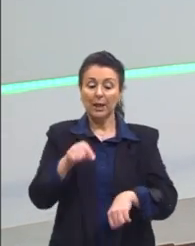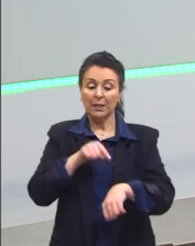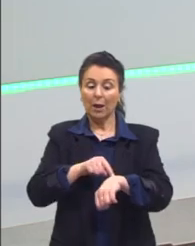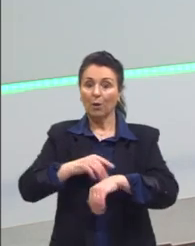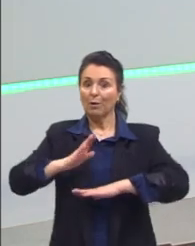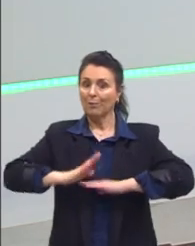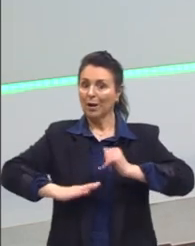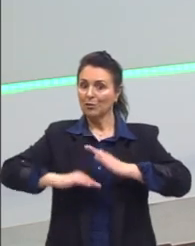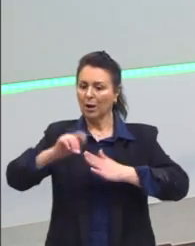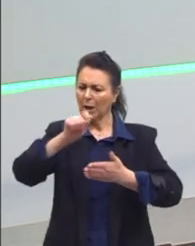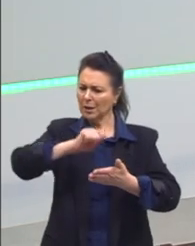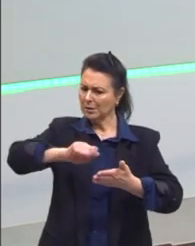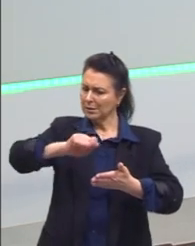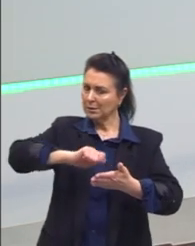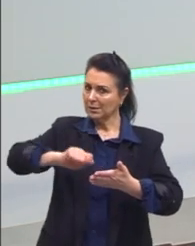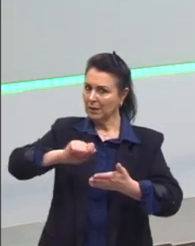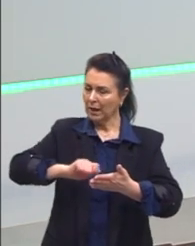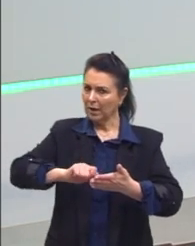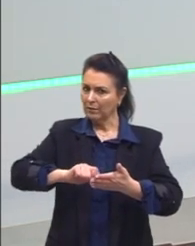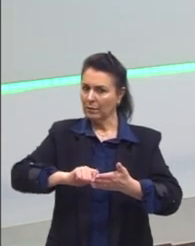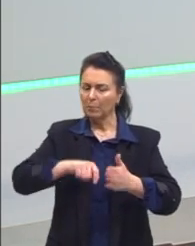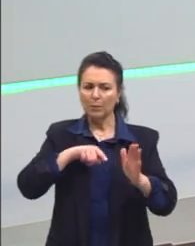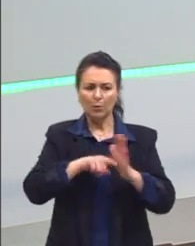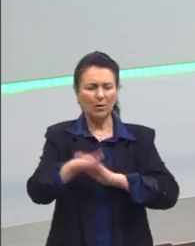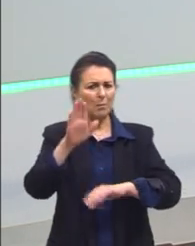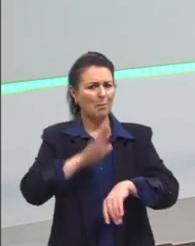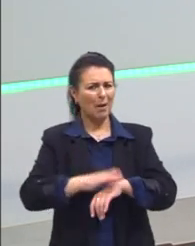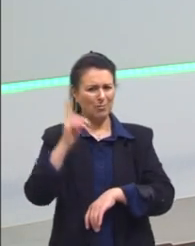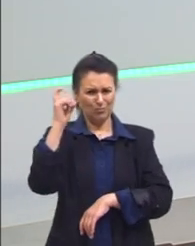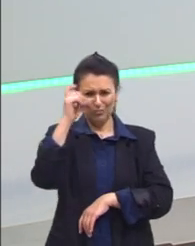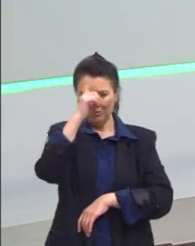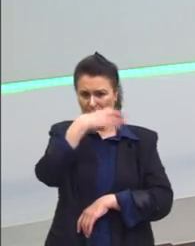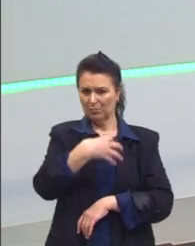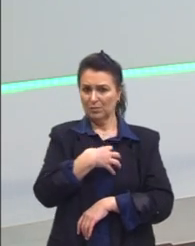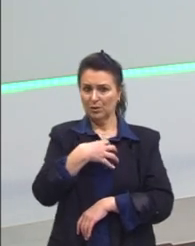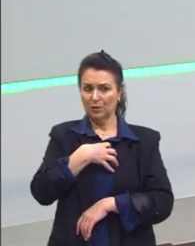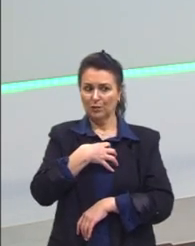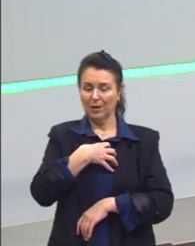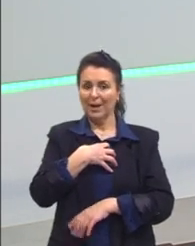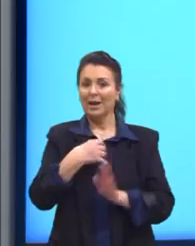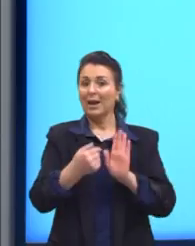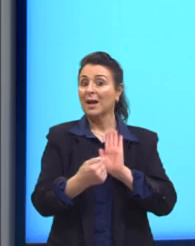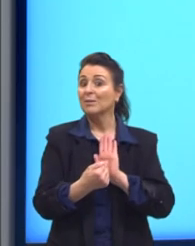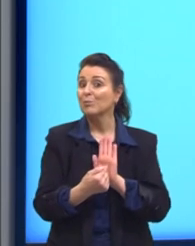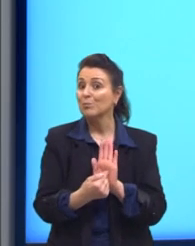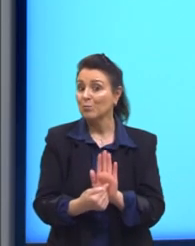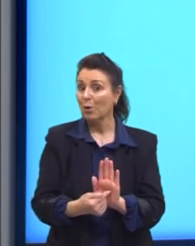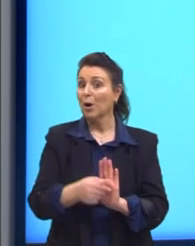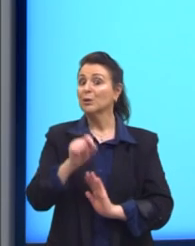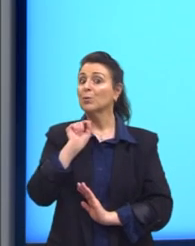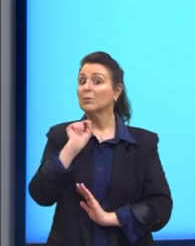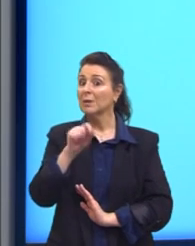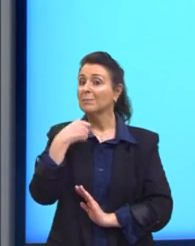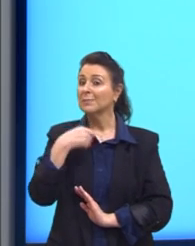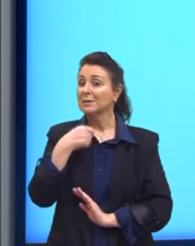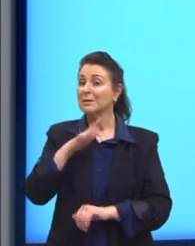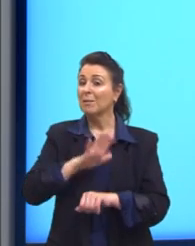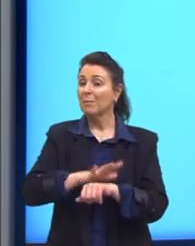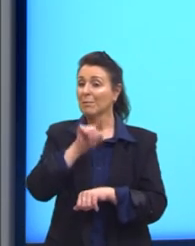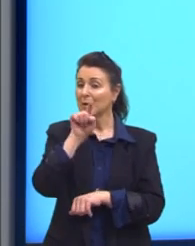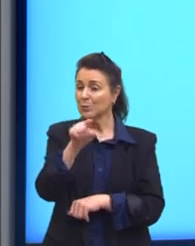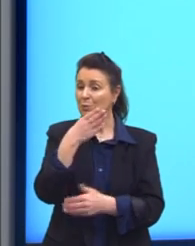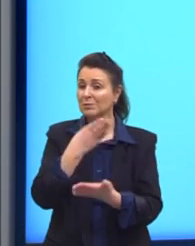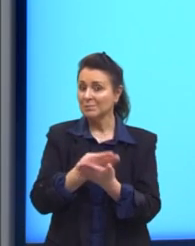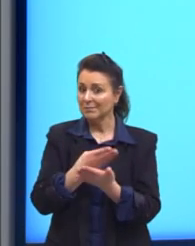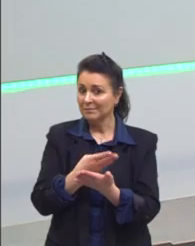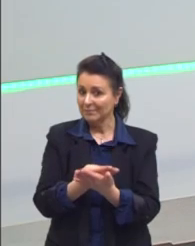anote as questões em que você teve mais dificuldade. Elas darão um indicativo do que é preciso reforçar nos seus estudos.